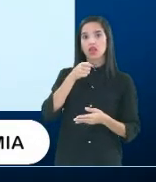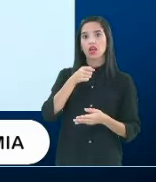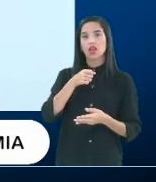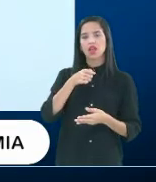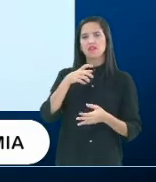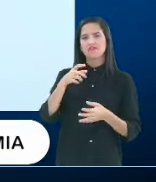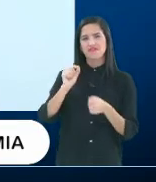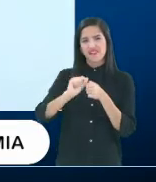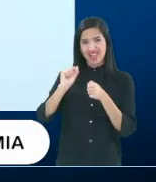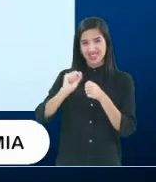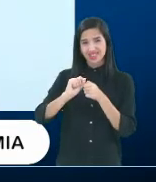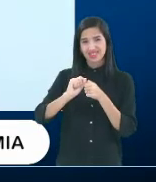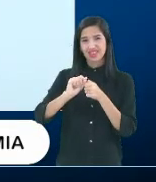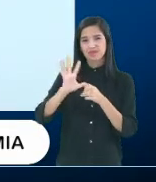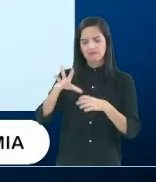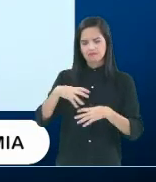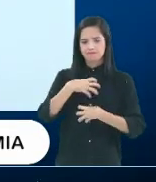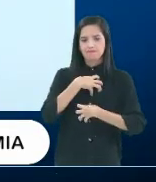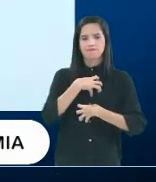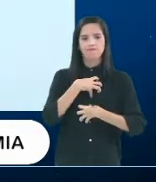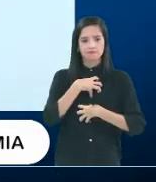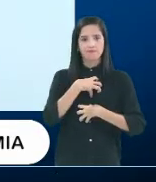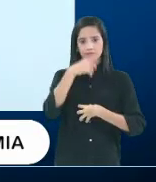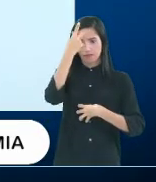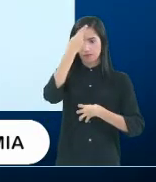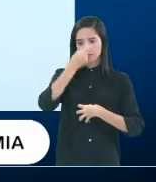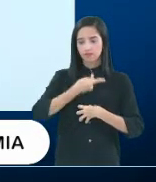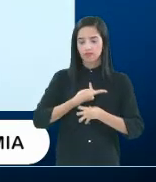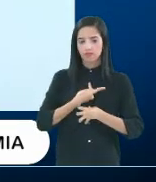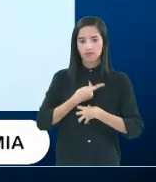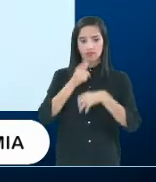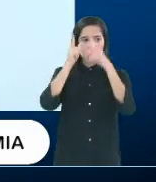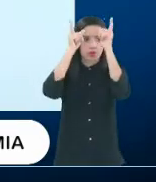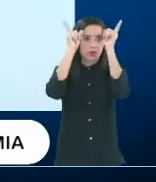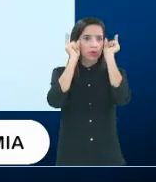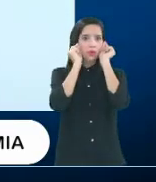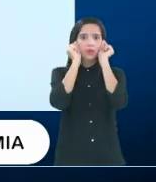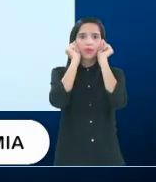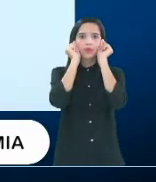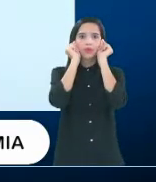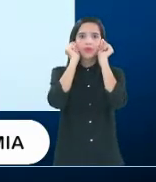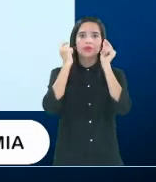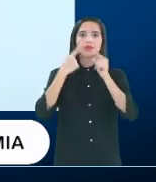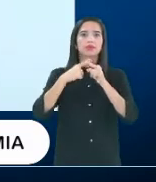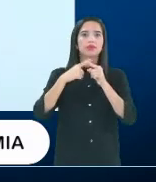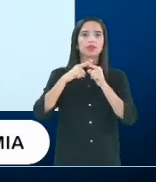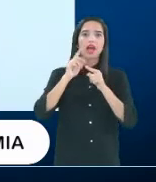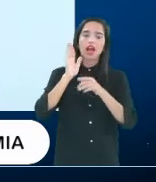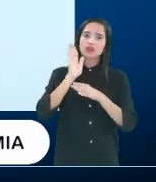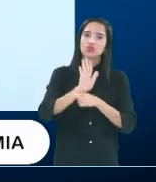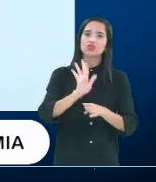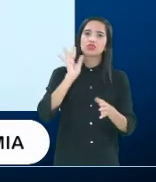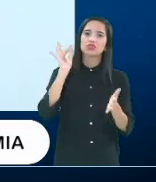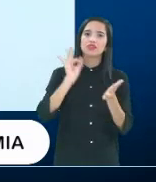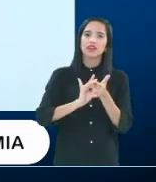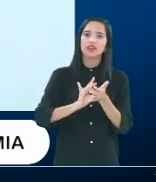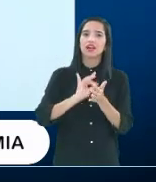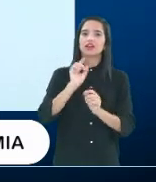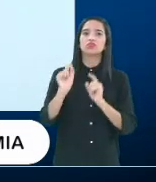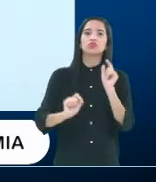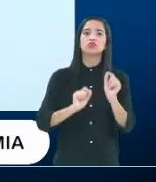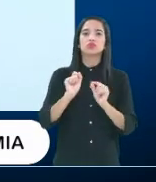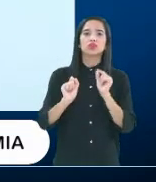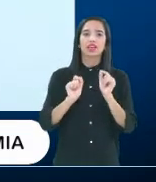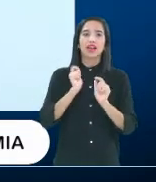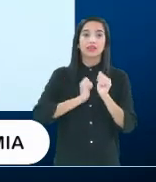sensação subjetiva, né? De mais tranquilidade, que ajuda, inclusive, a combater aí